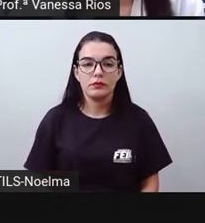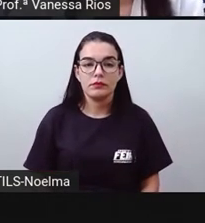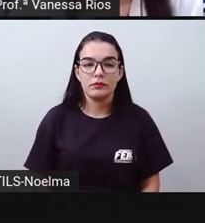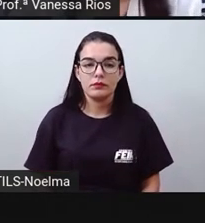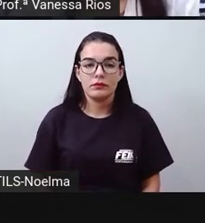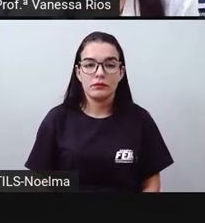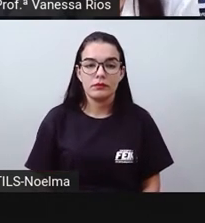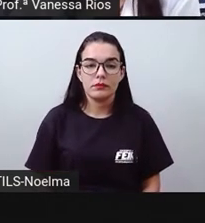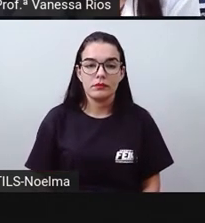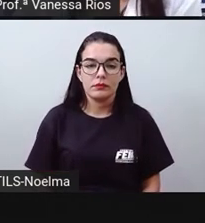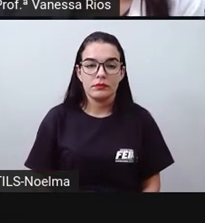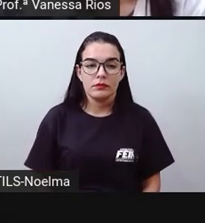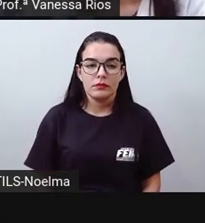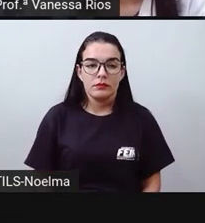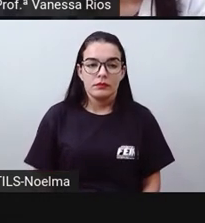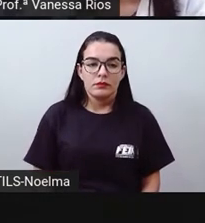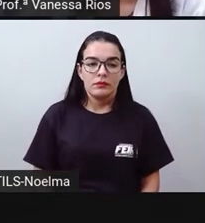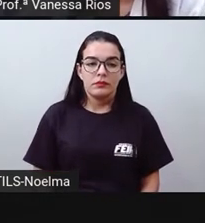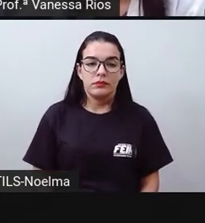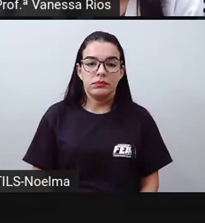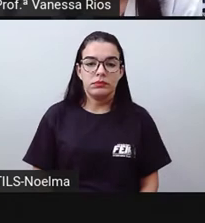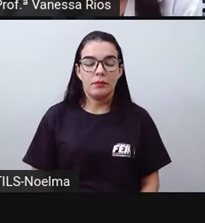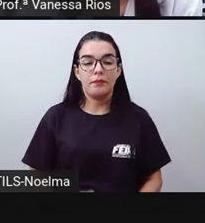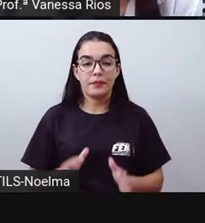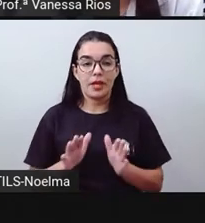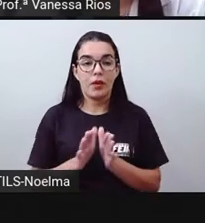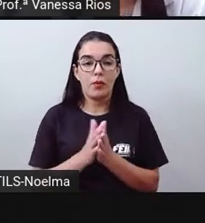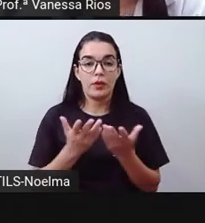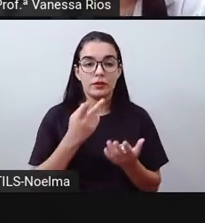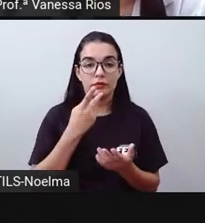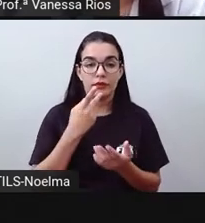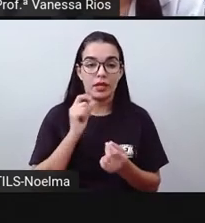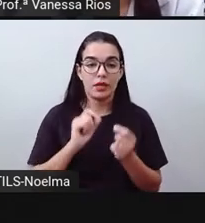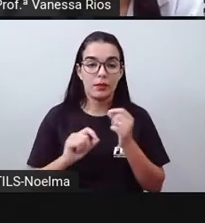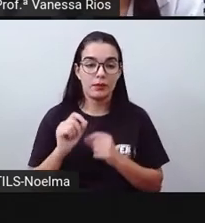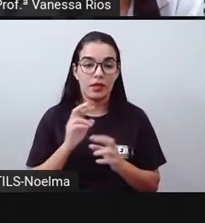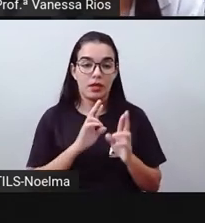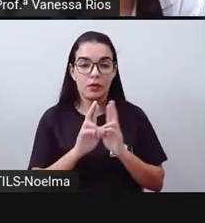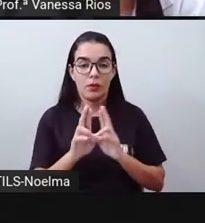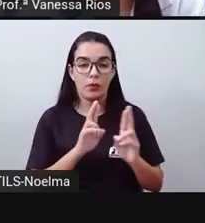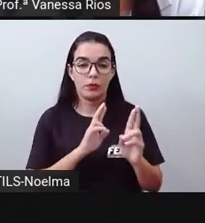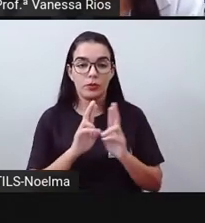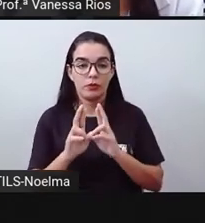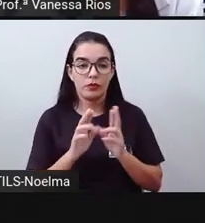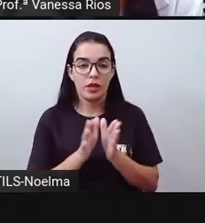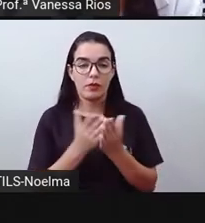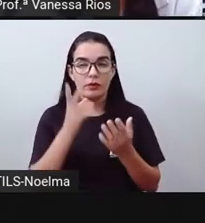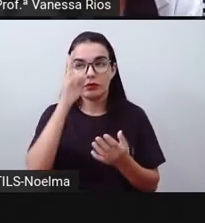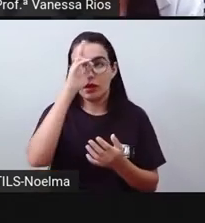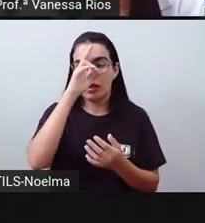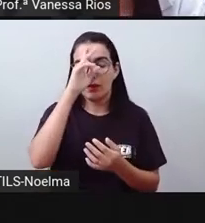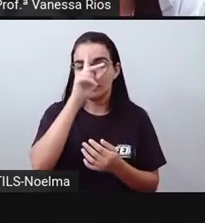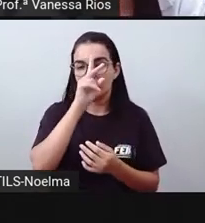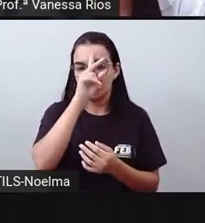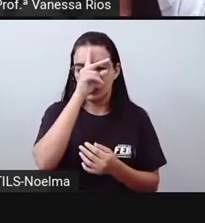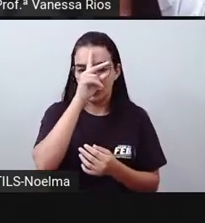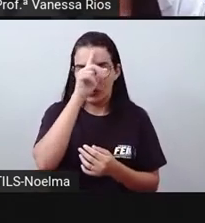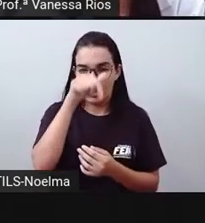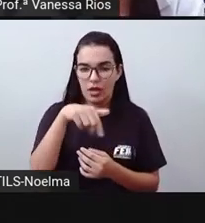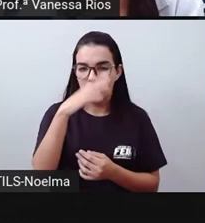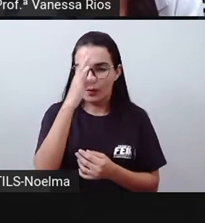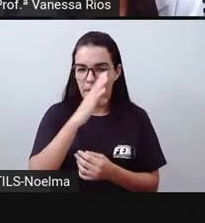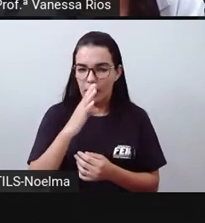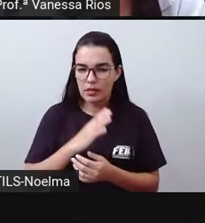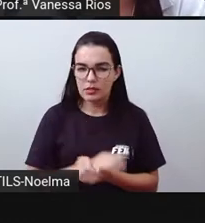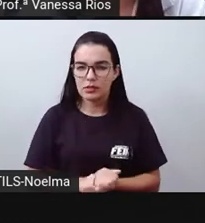E aí, assim, quando a gente fala em rodovias e a gente lembra da história das rodovias no nosso país, é bom